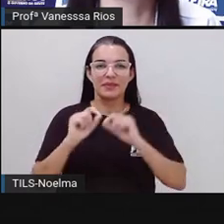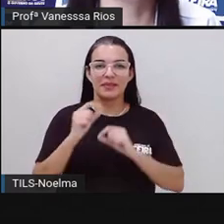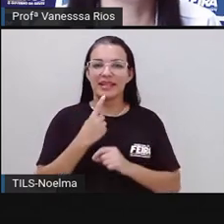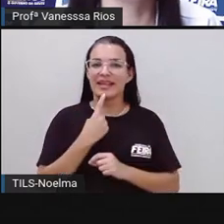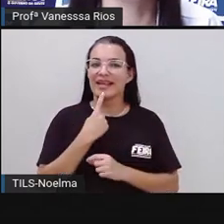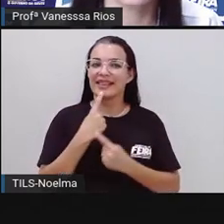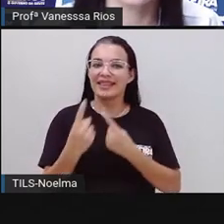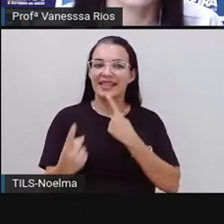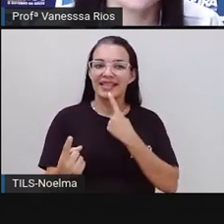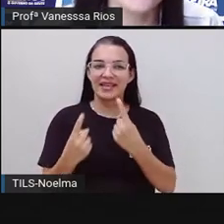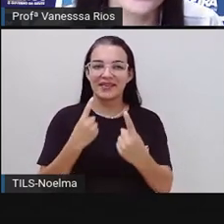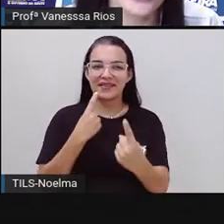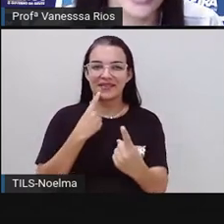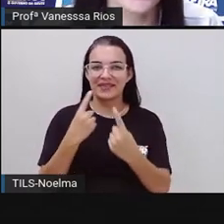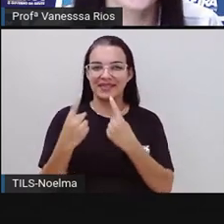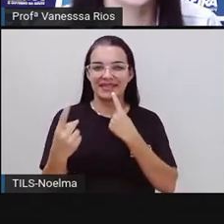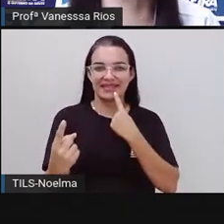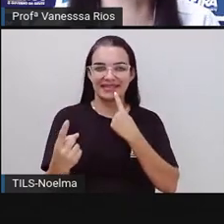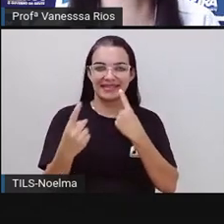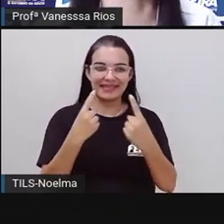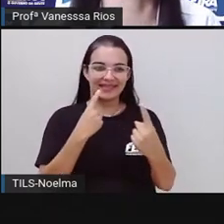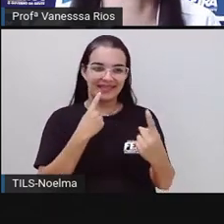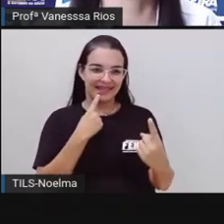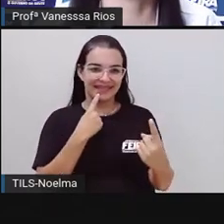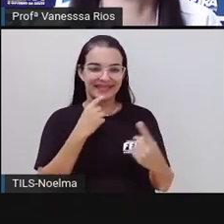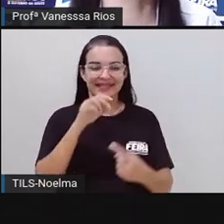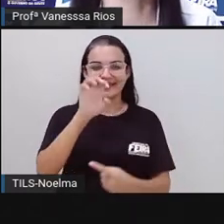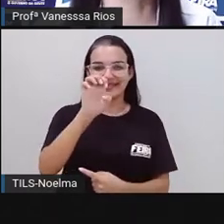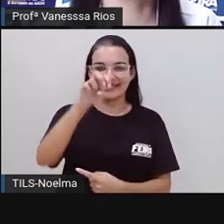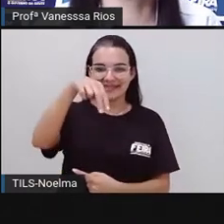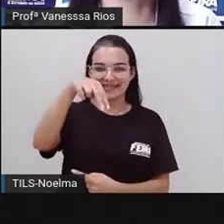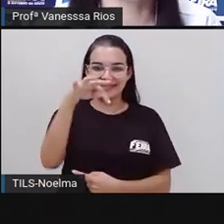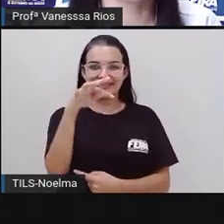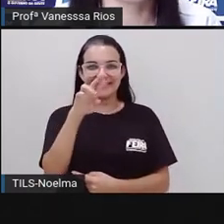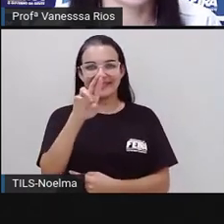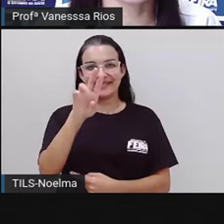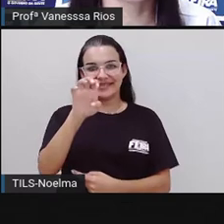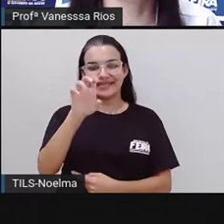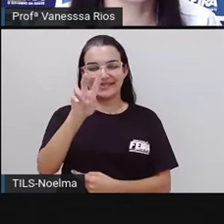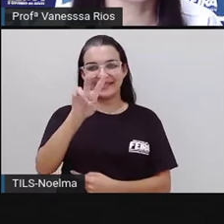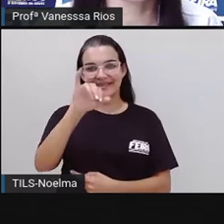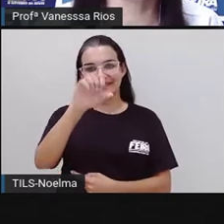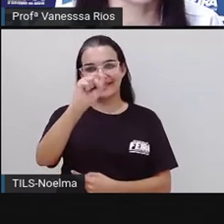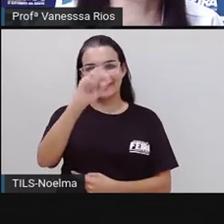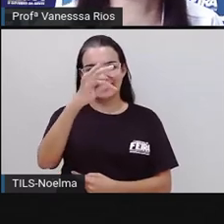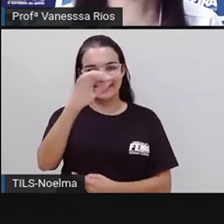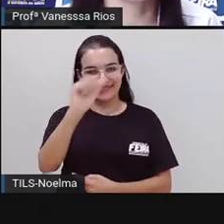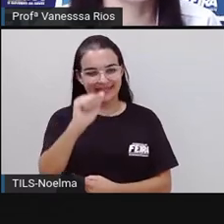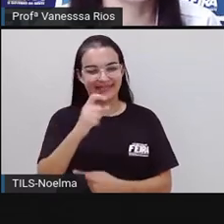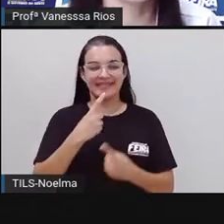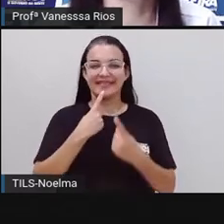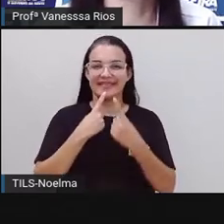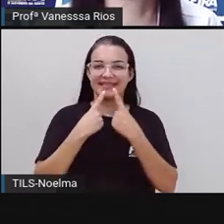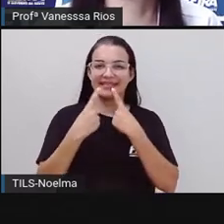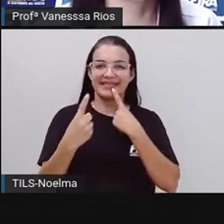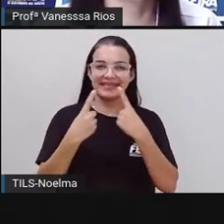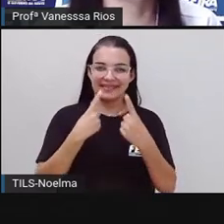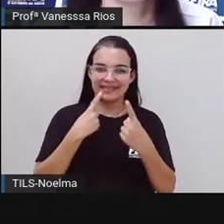entrevista. Olhem só, a gente já vem aí a algumas videoaulas, não é?